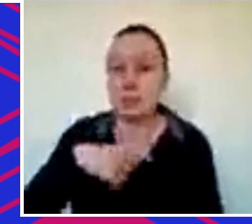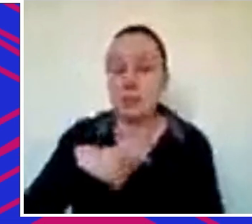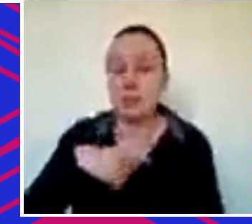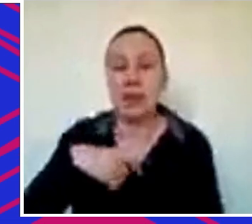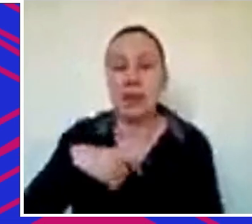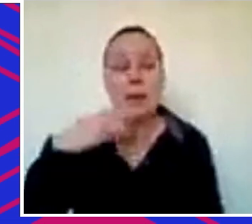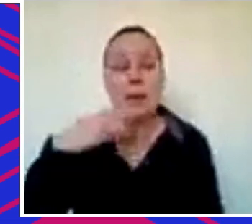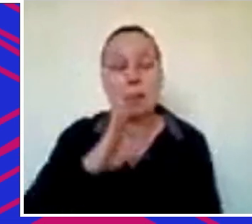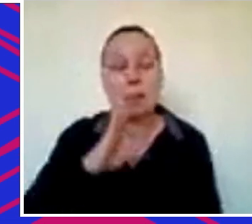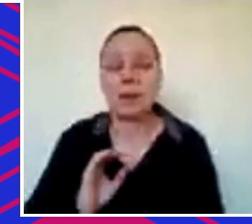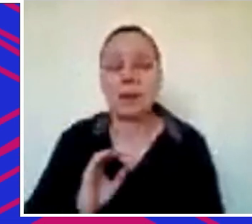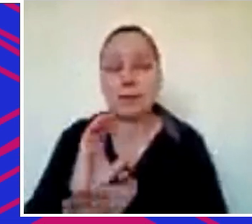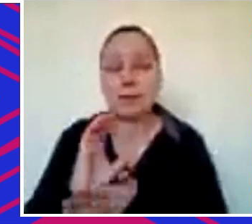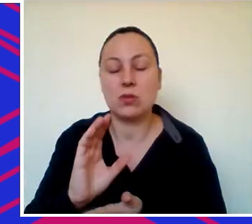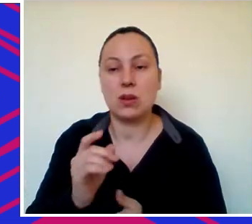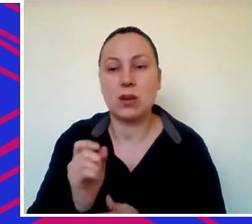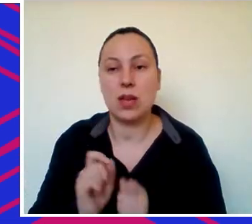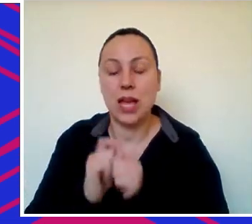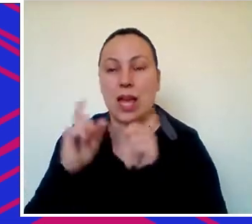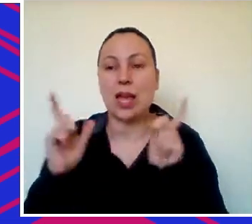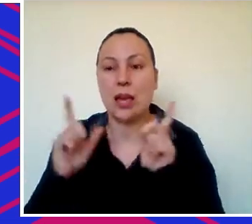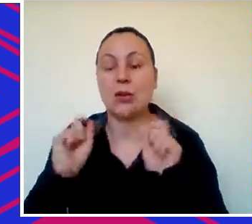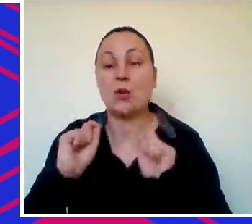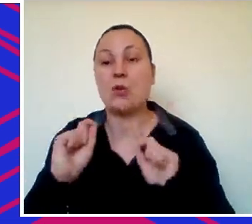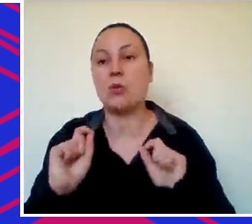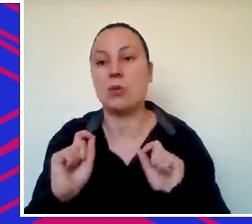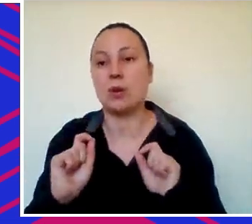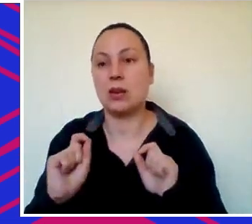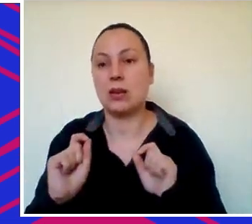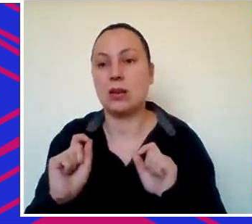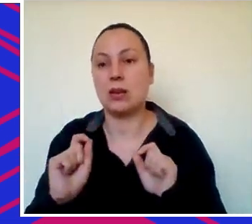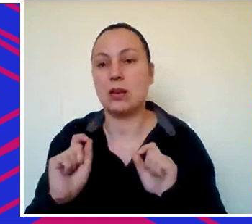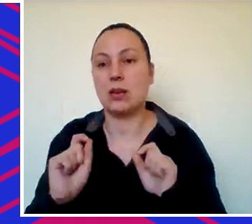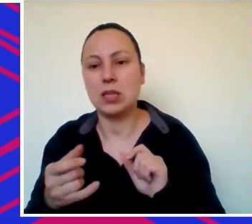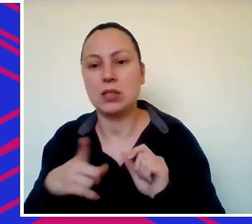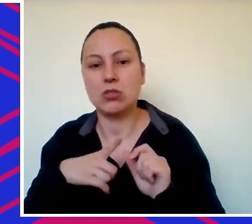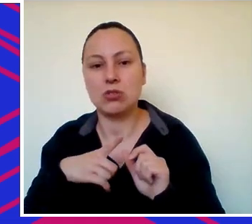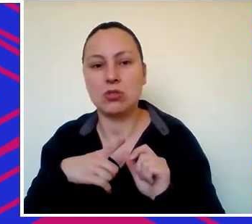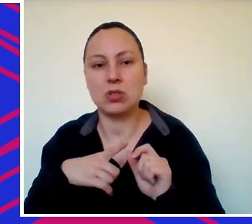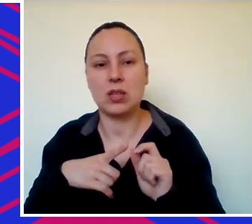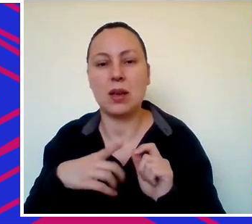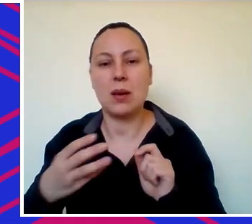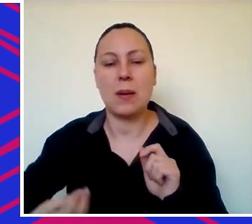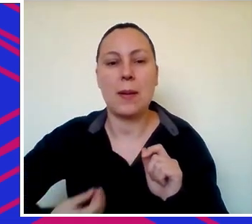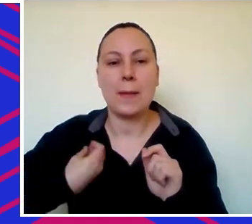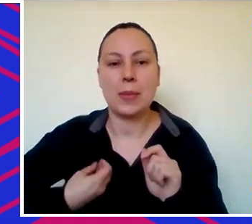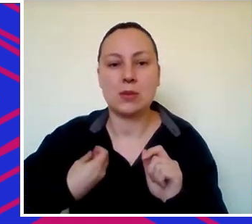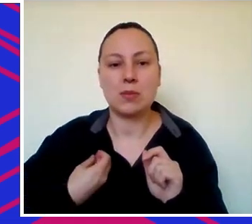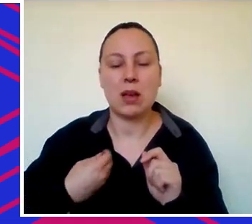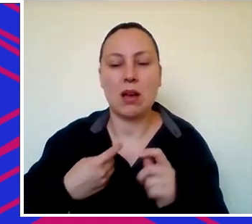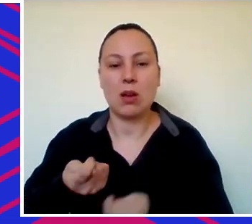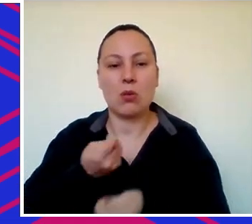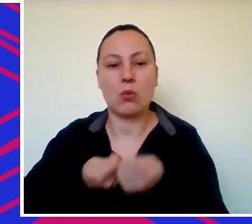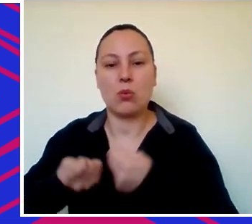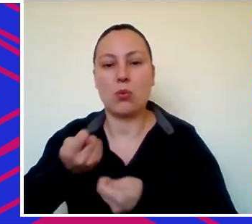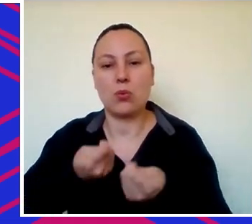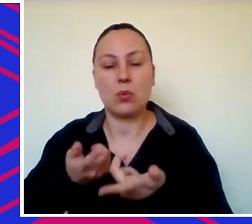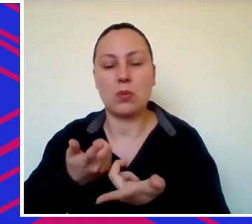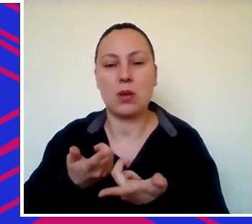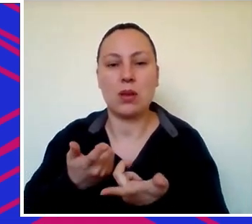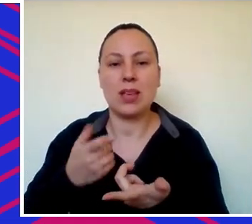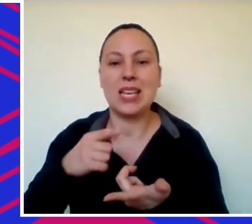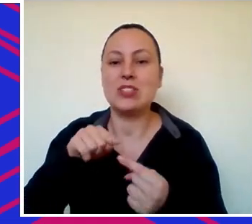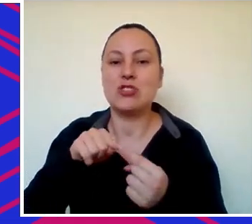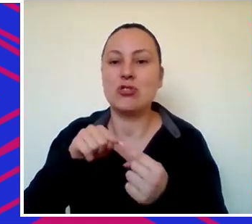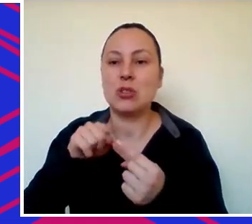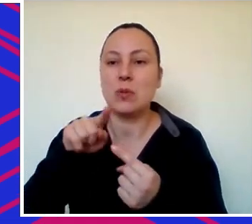e ele acordou num momento muito oportuno para poder participar desse tipo de economia desse tipo de